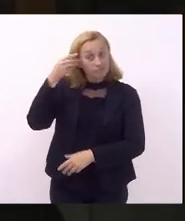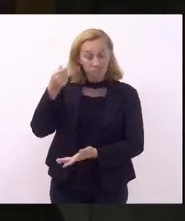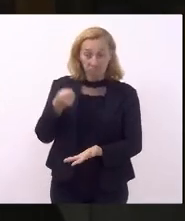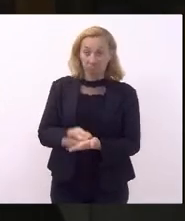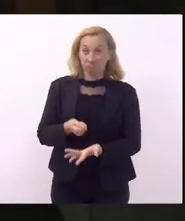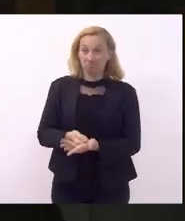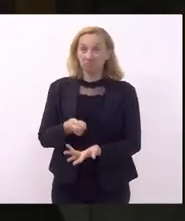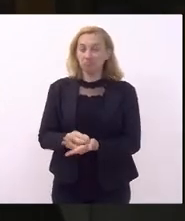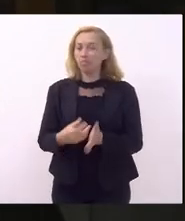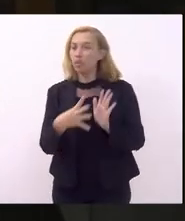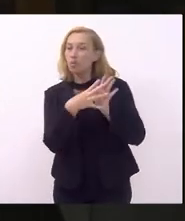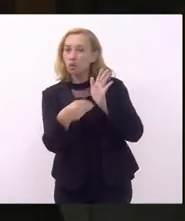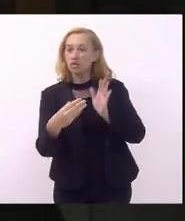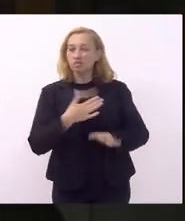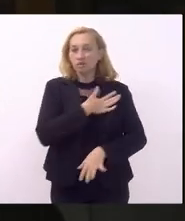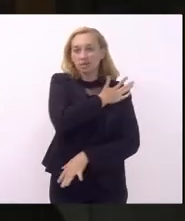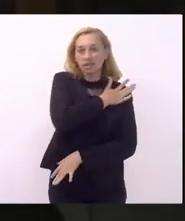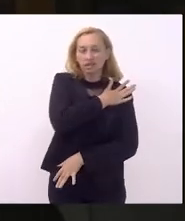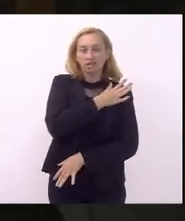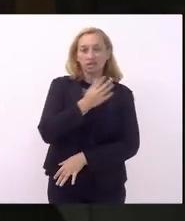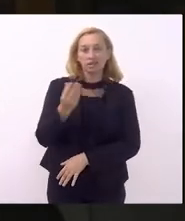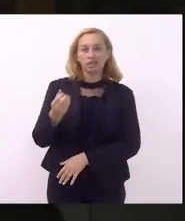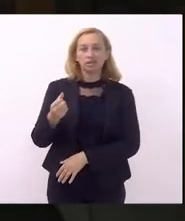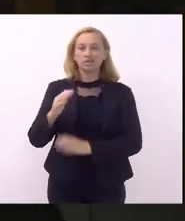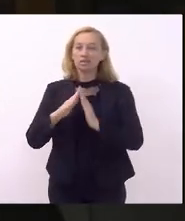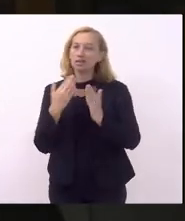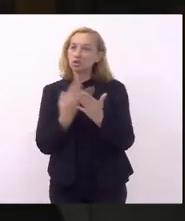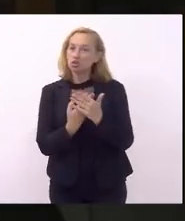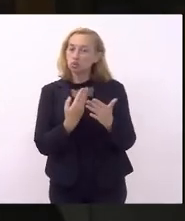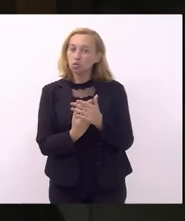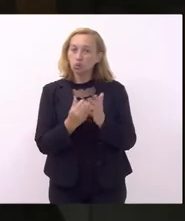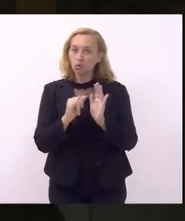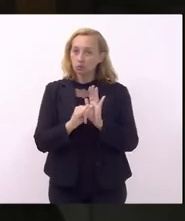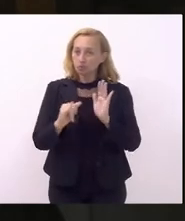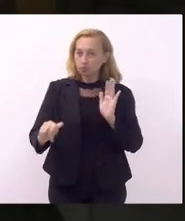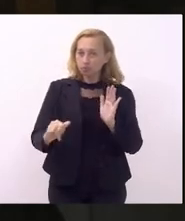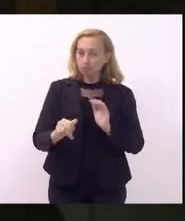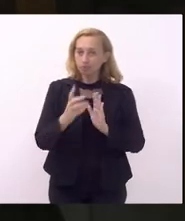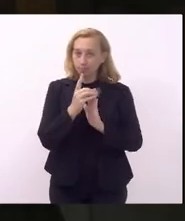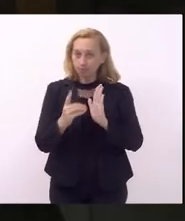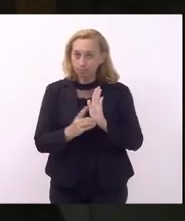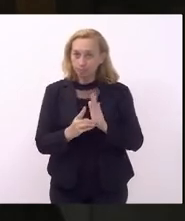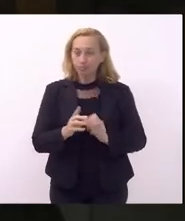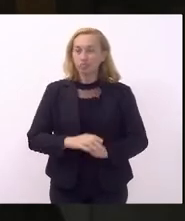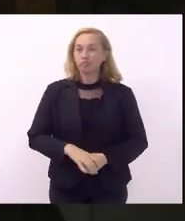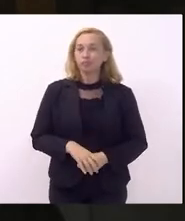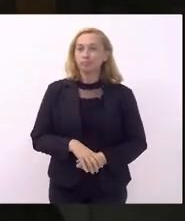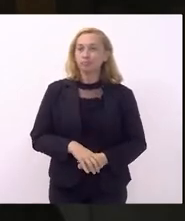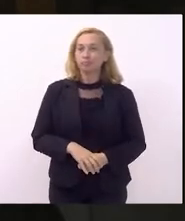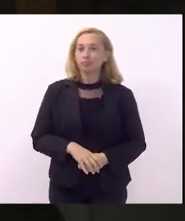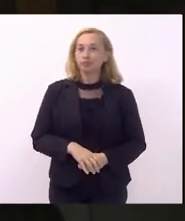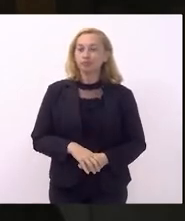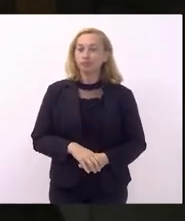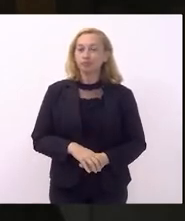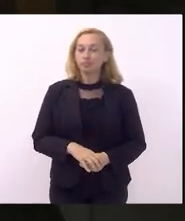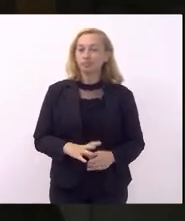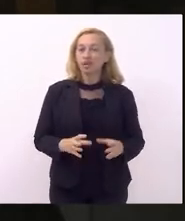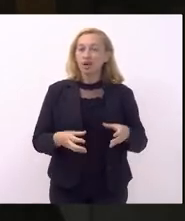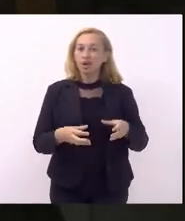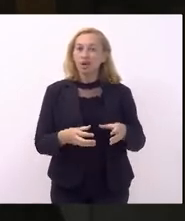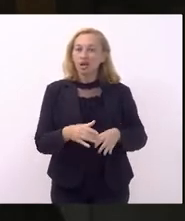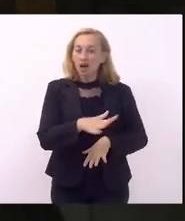o modelo militar nas escolas e publica um decreto para que a rede faetec